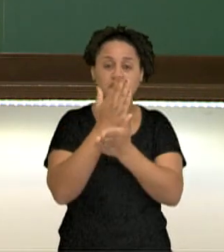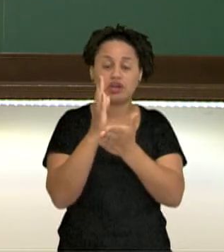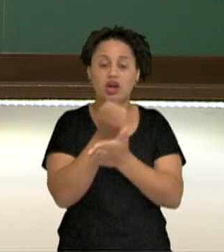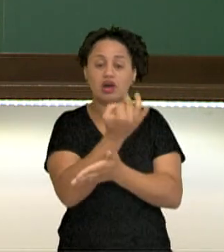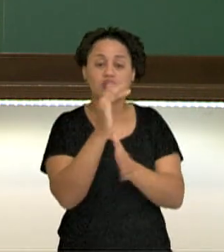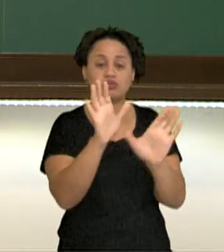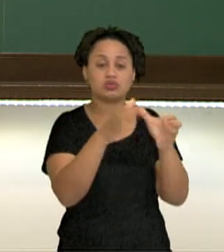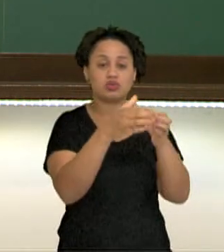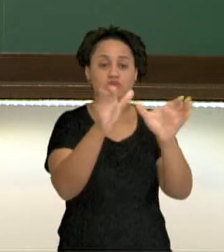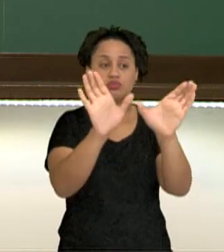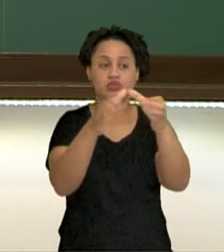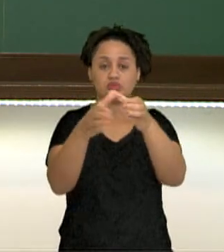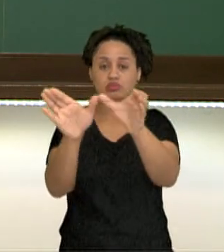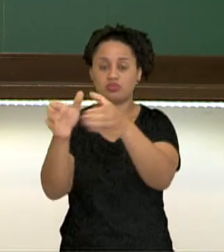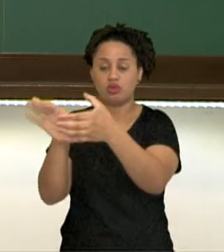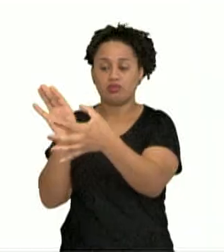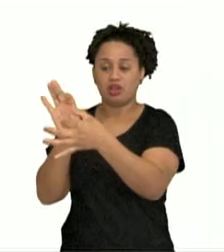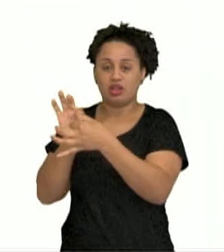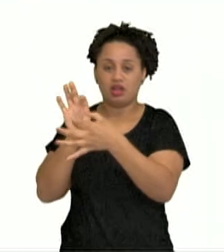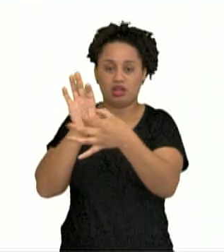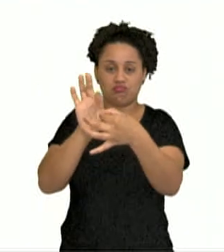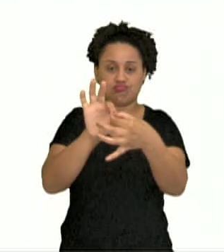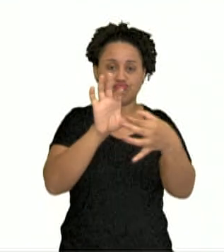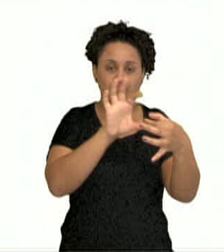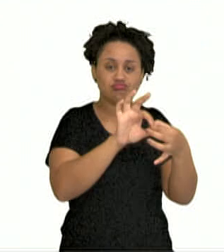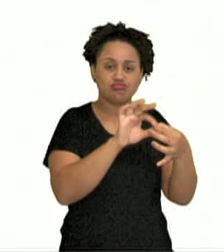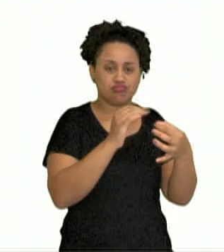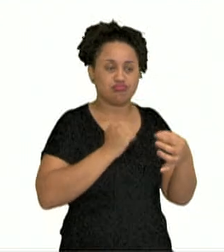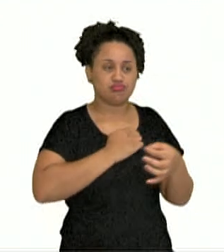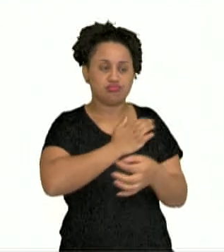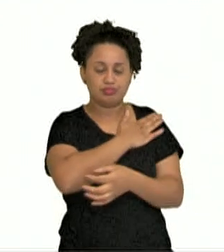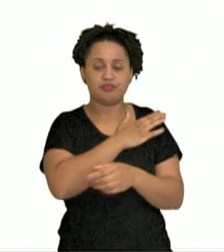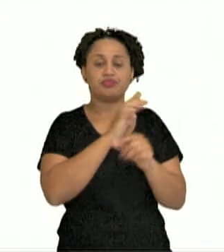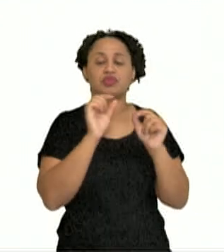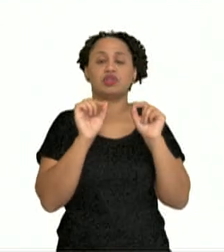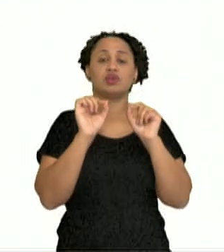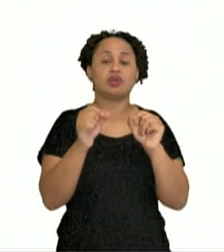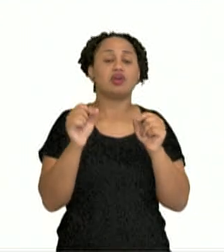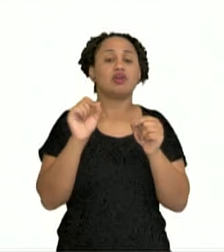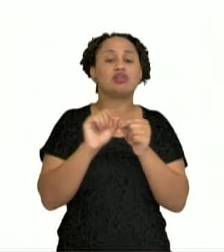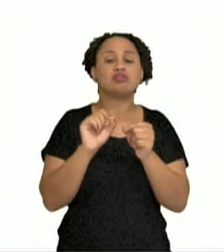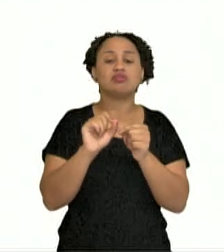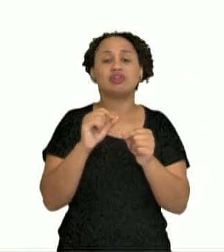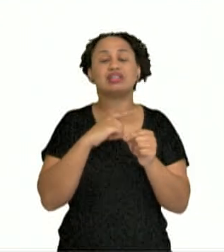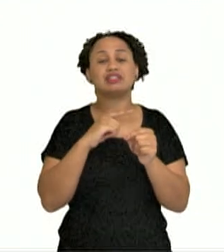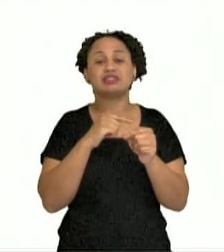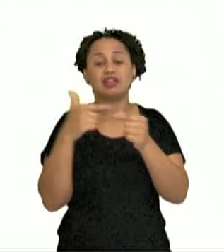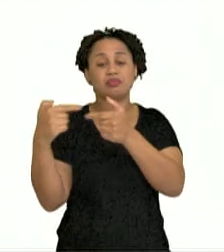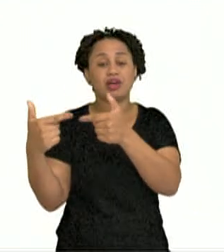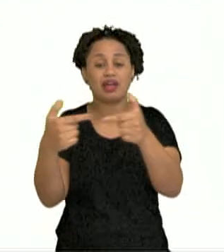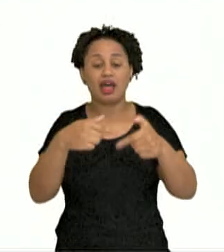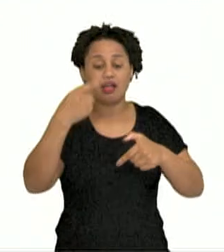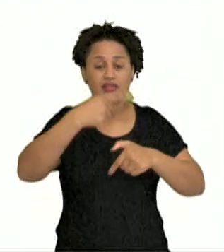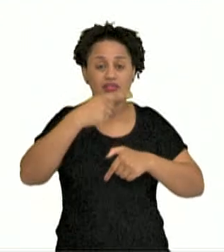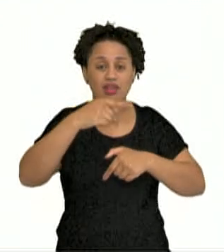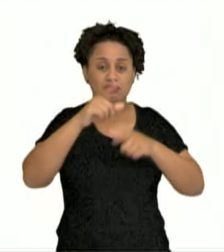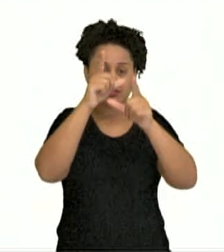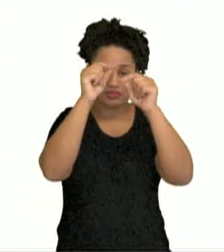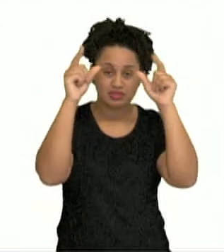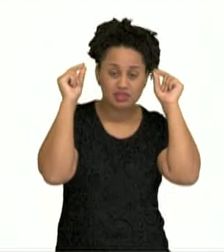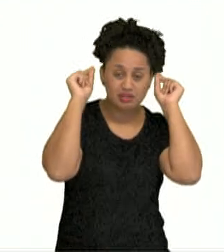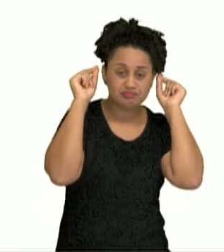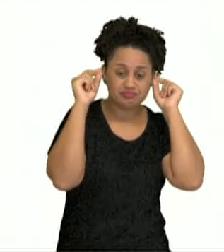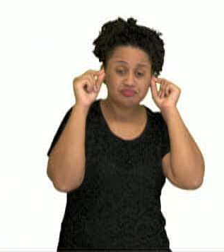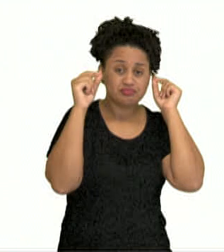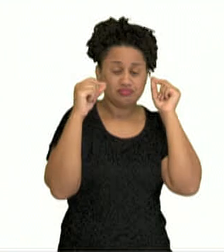grupos, várias alianças militares. Essas alianças militares vão acabar gerando uma grande guerra de gregos